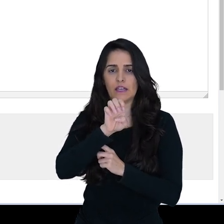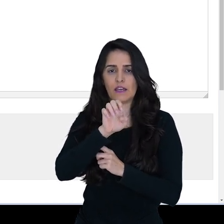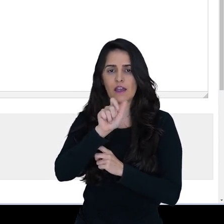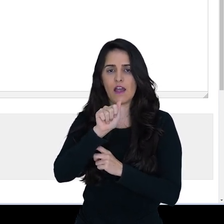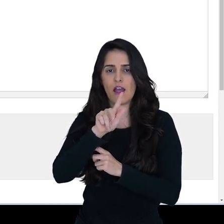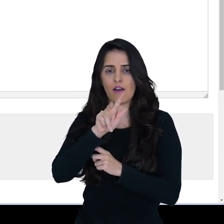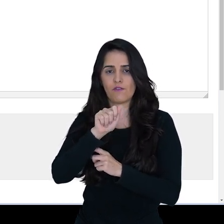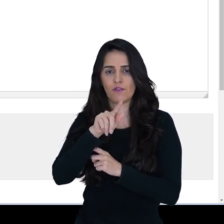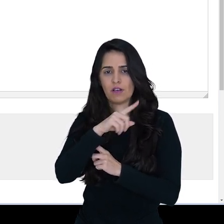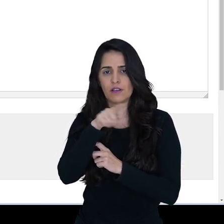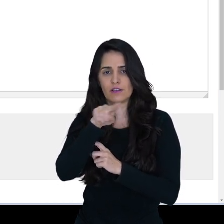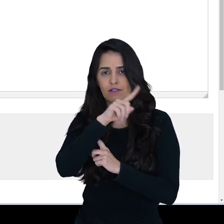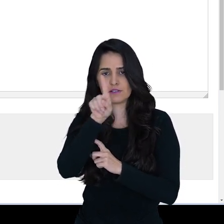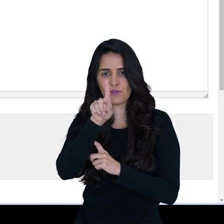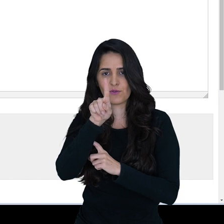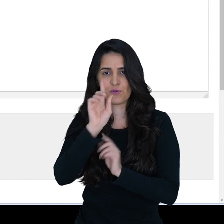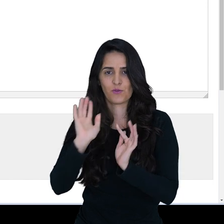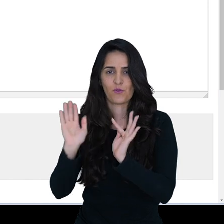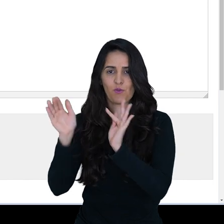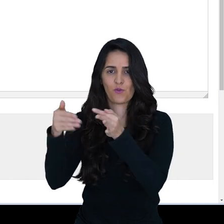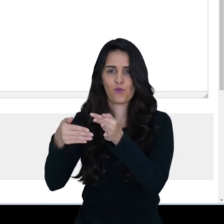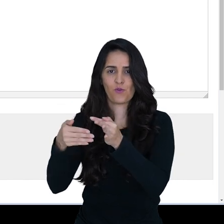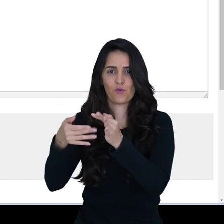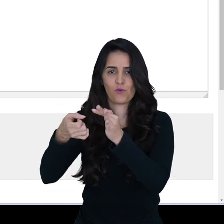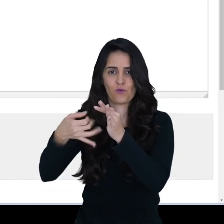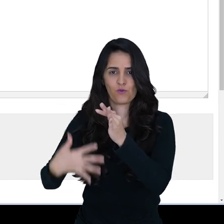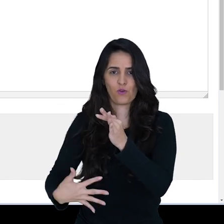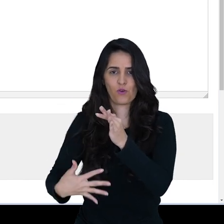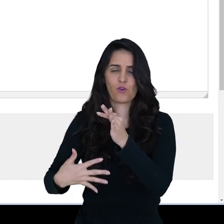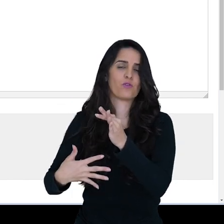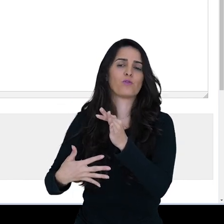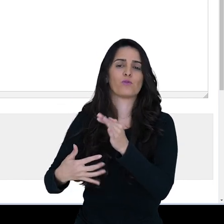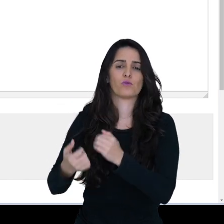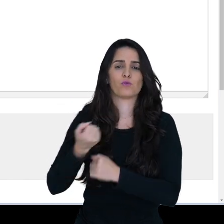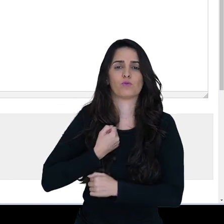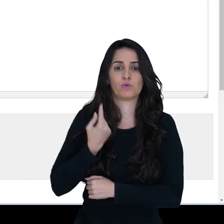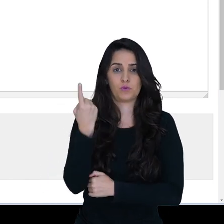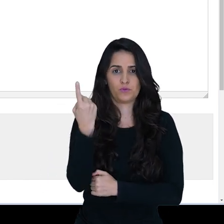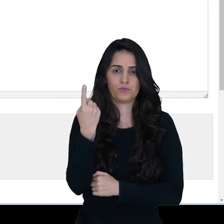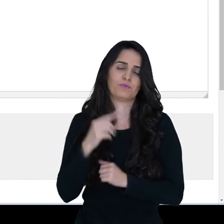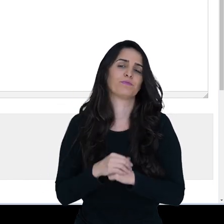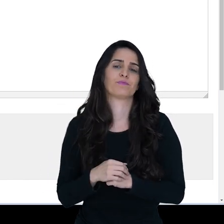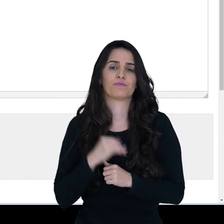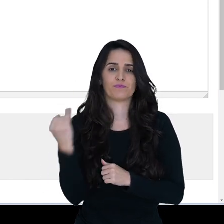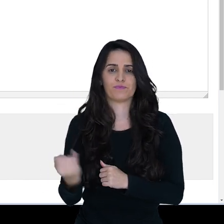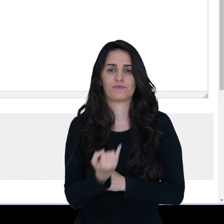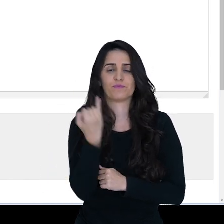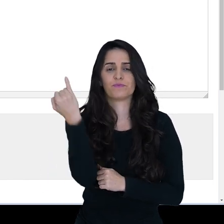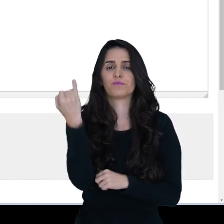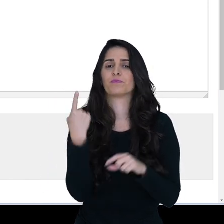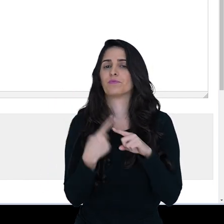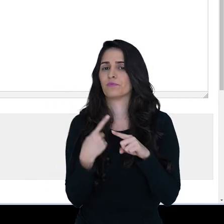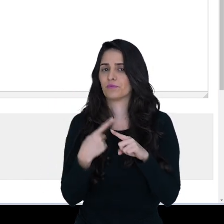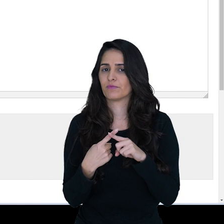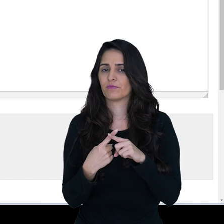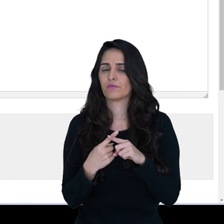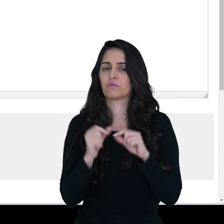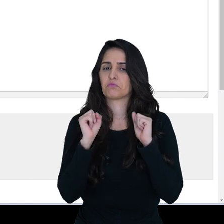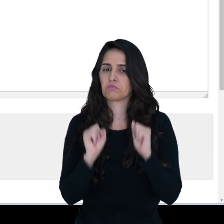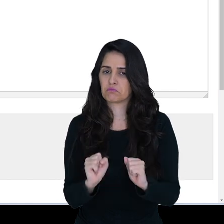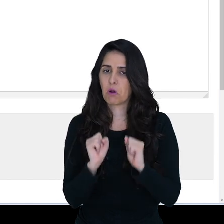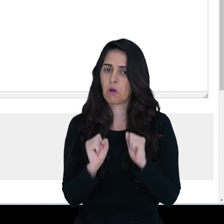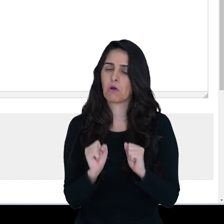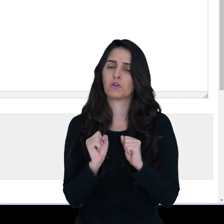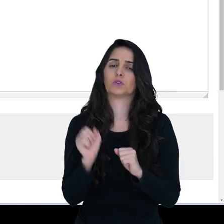do fórum 1, por exemplo. É importante você identificar porque depois você pode